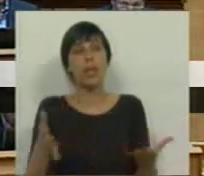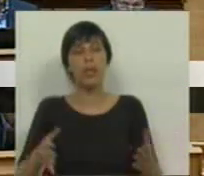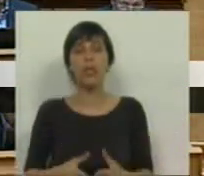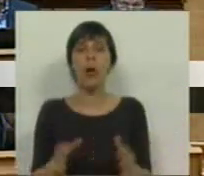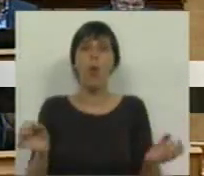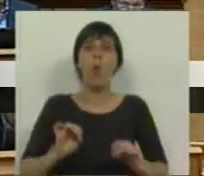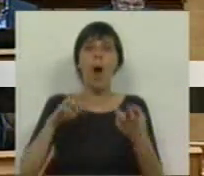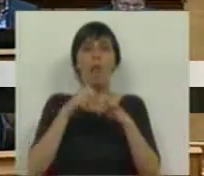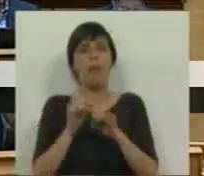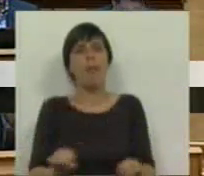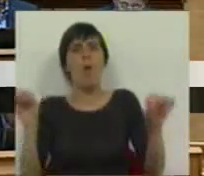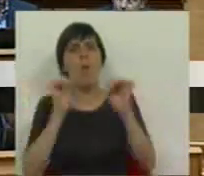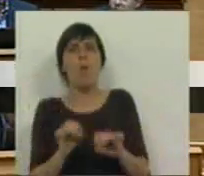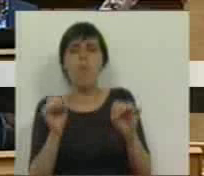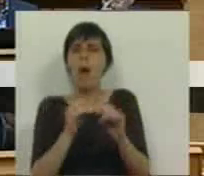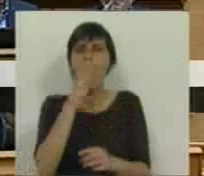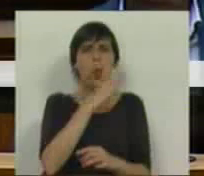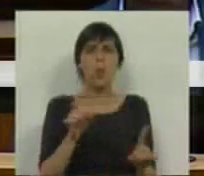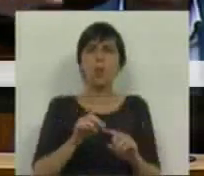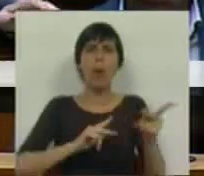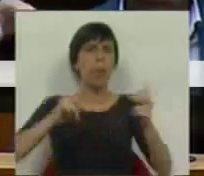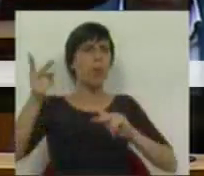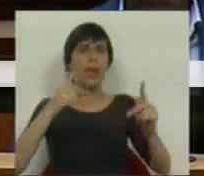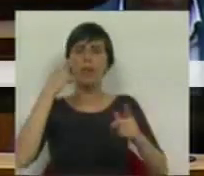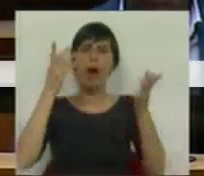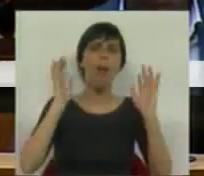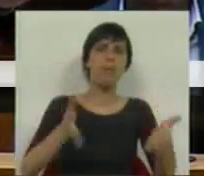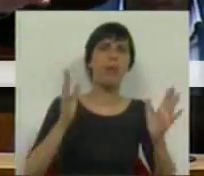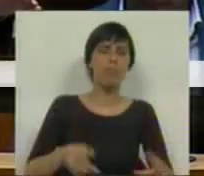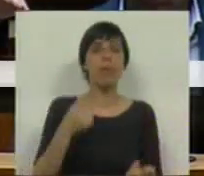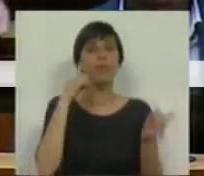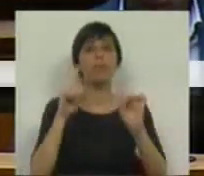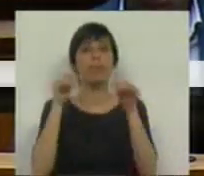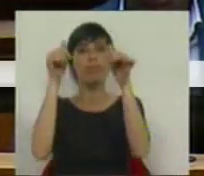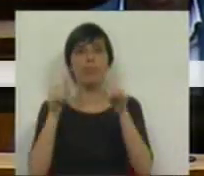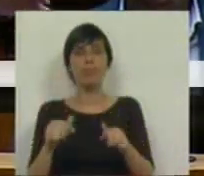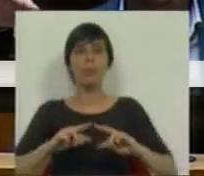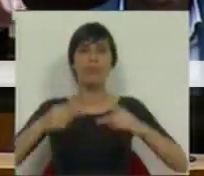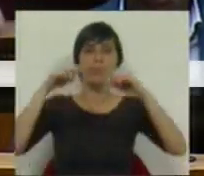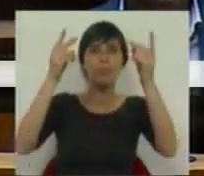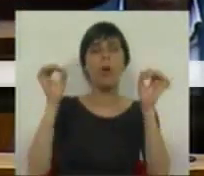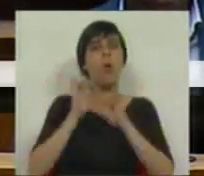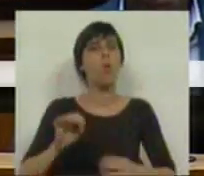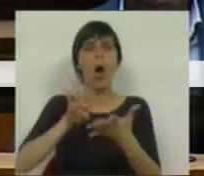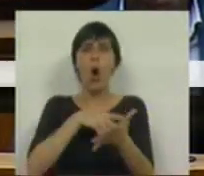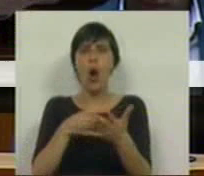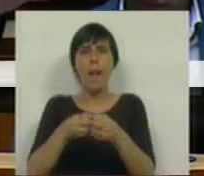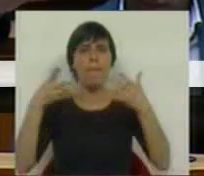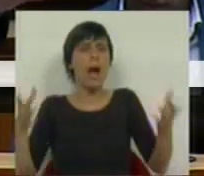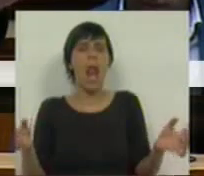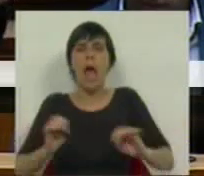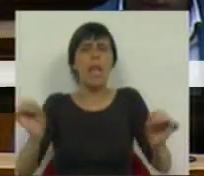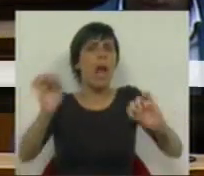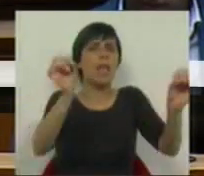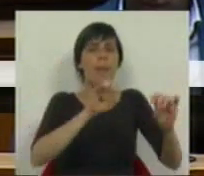que não há problema nenhum, não se aplicará a mobilidade especial, a reclassificação profissional, não haverá aumento de horário, não se vai